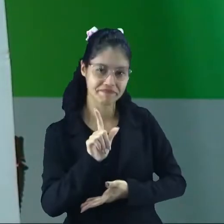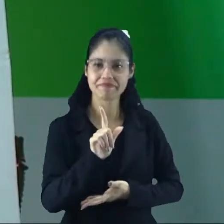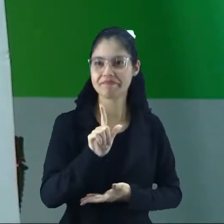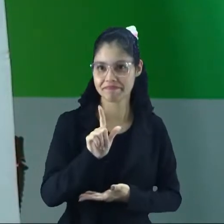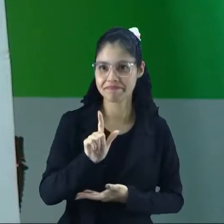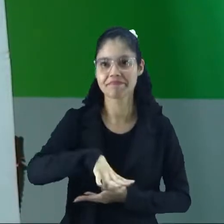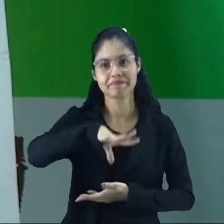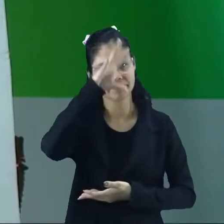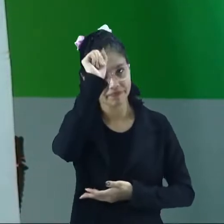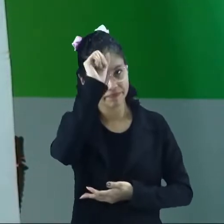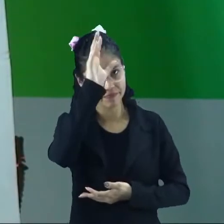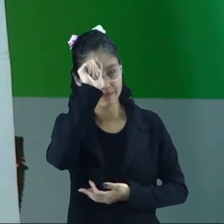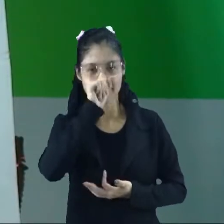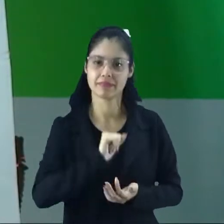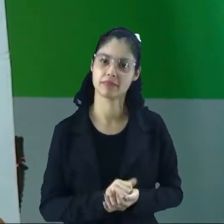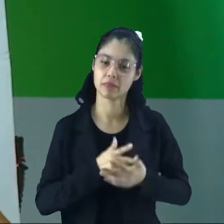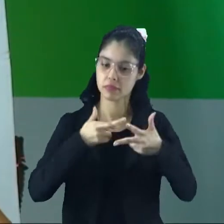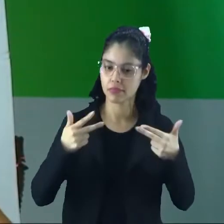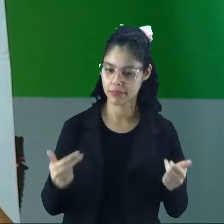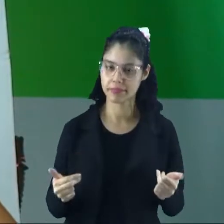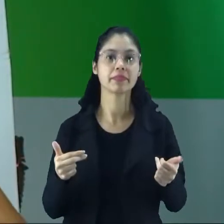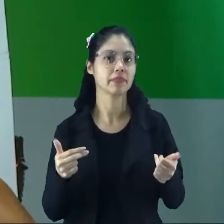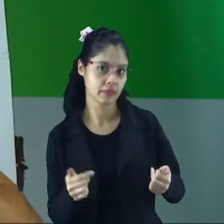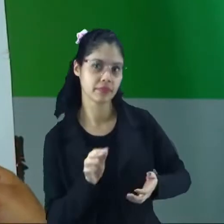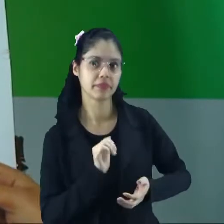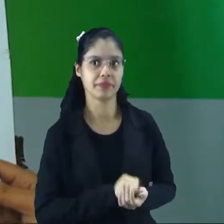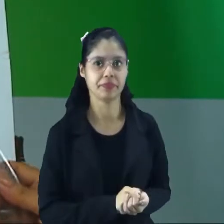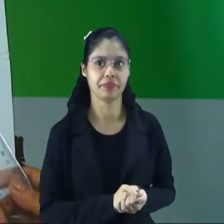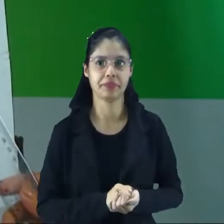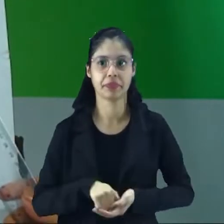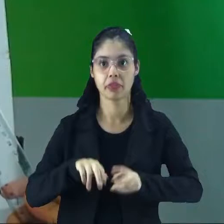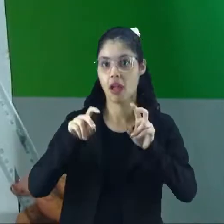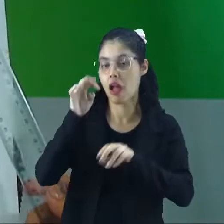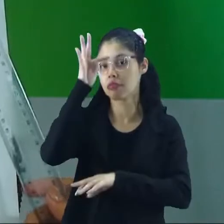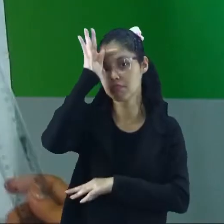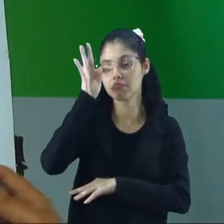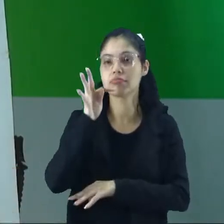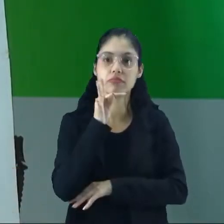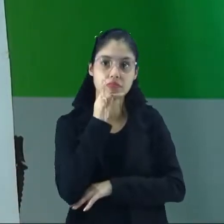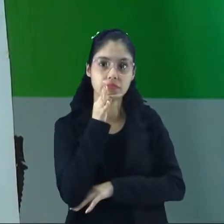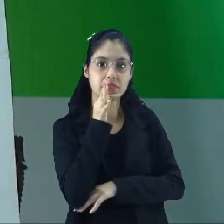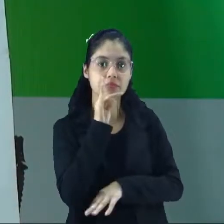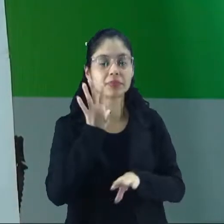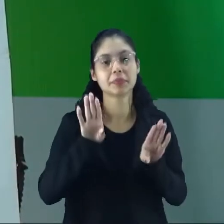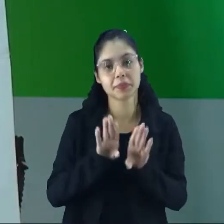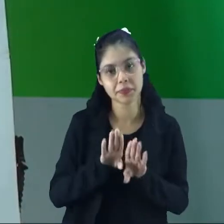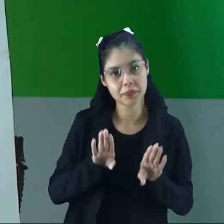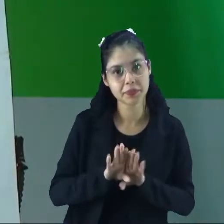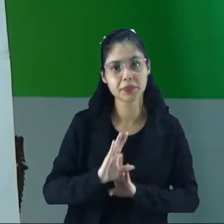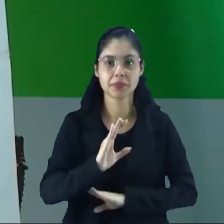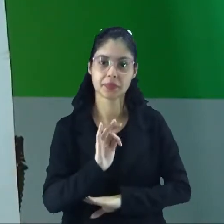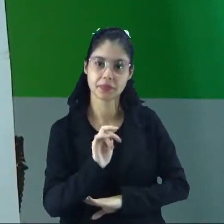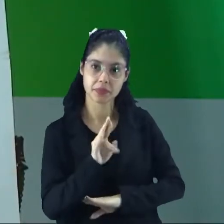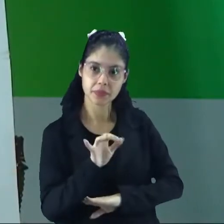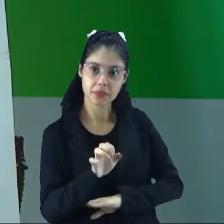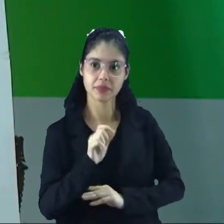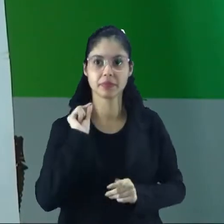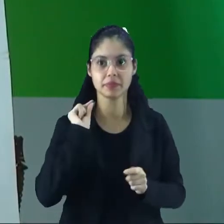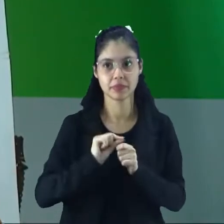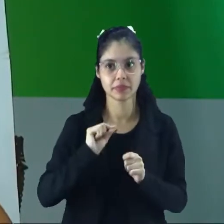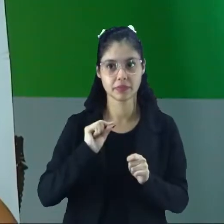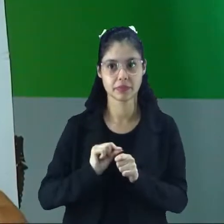aprender muitas coisas sobre as tradições e costumes que